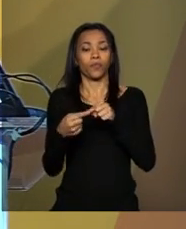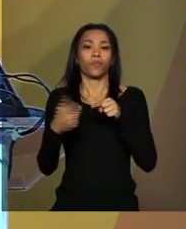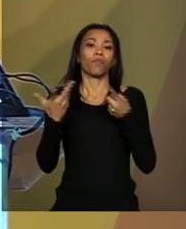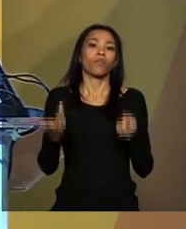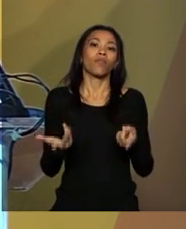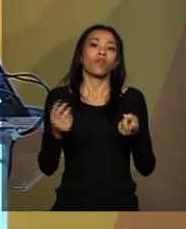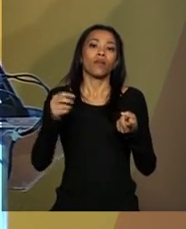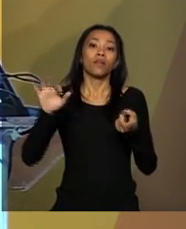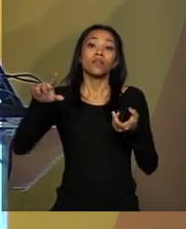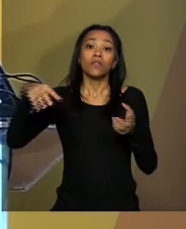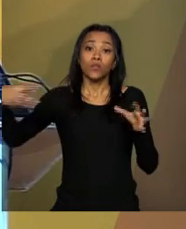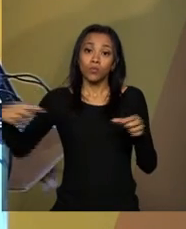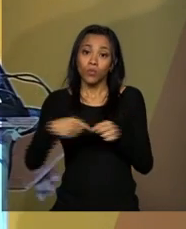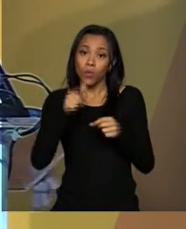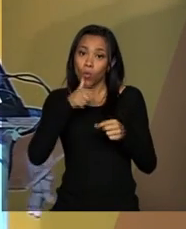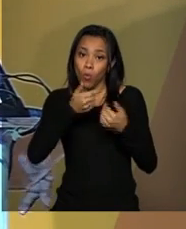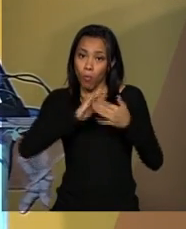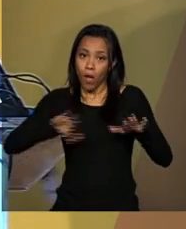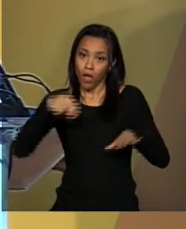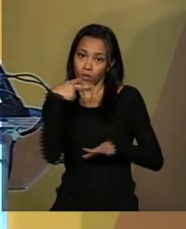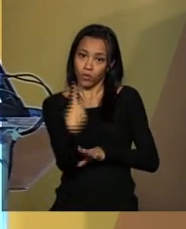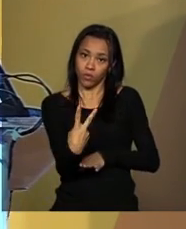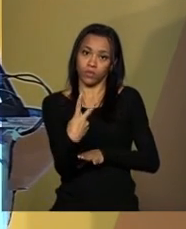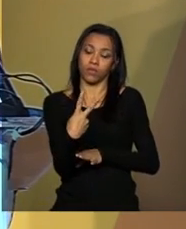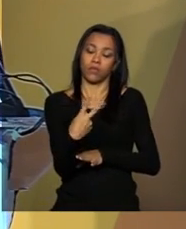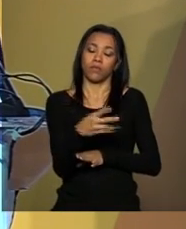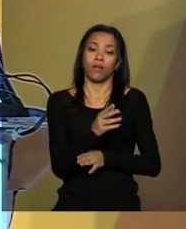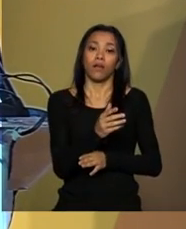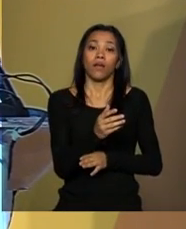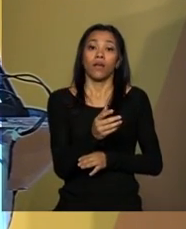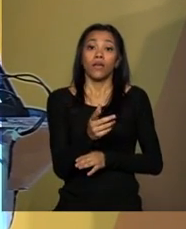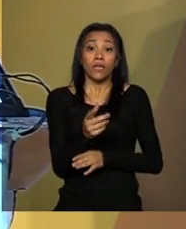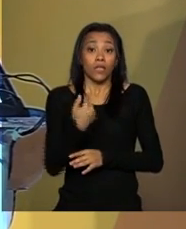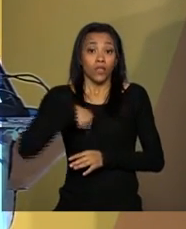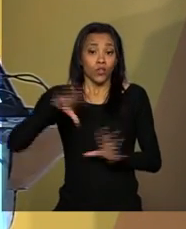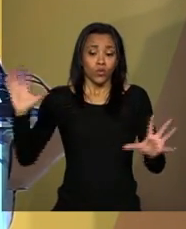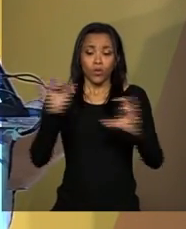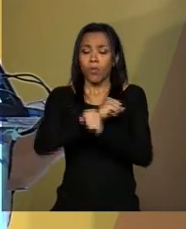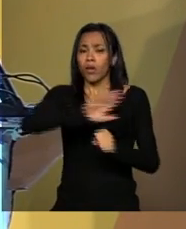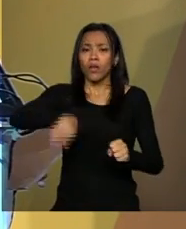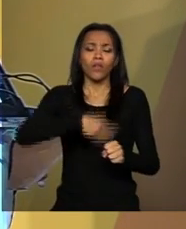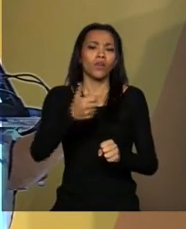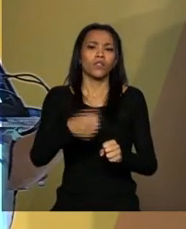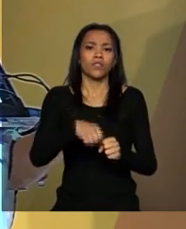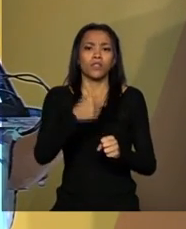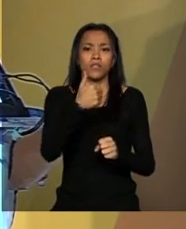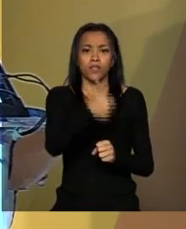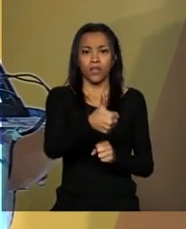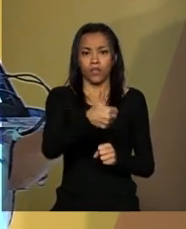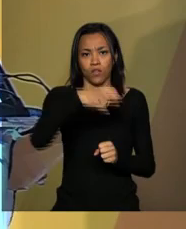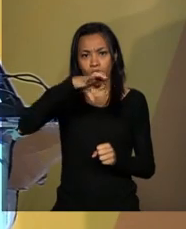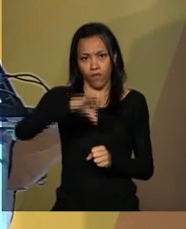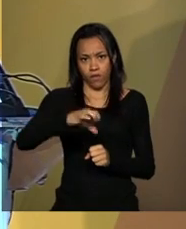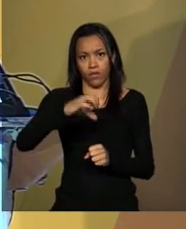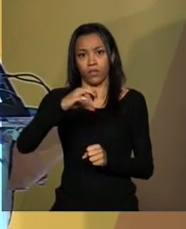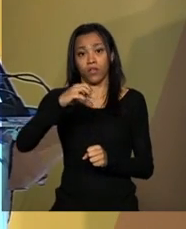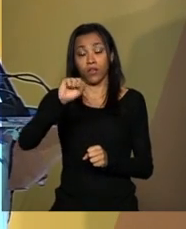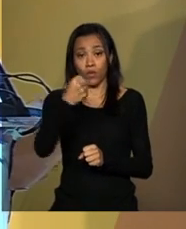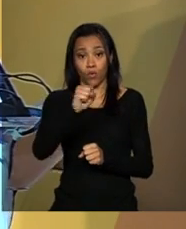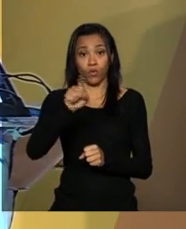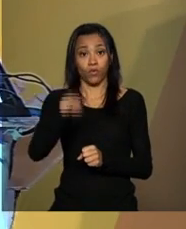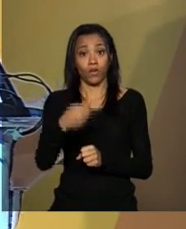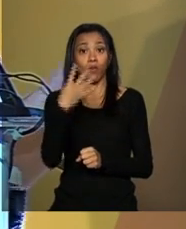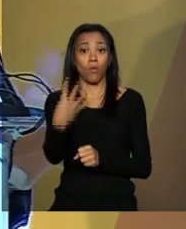Atlântico e o Pacífico. Ao todo, nós estimamos 198,4 bilhões de reais,